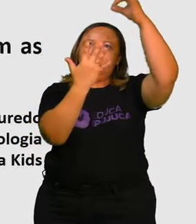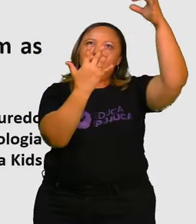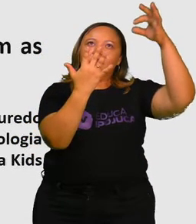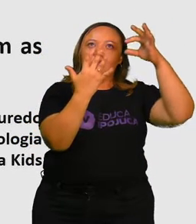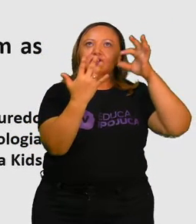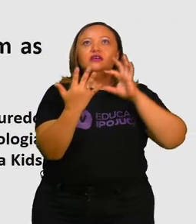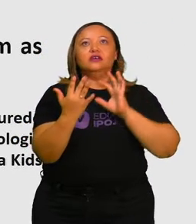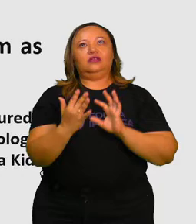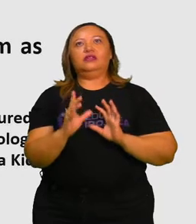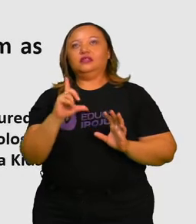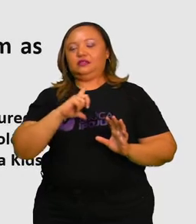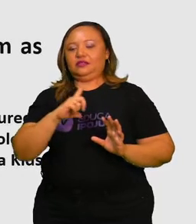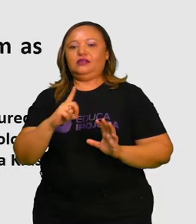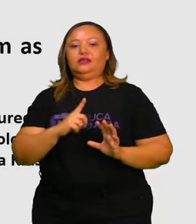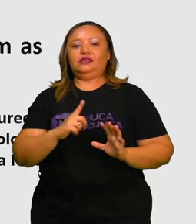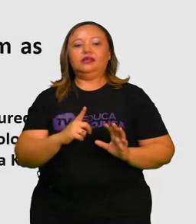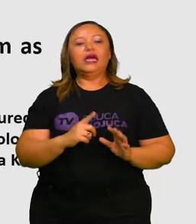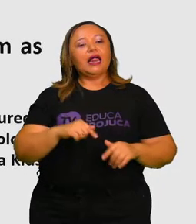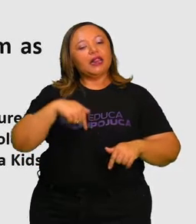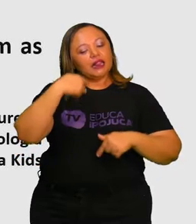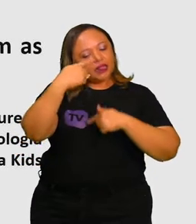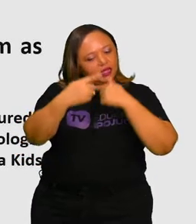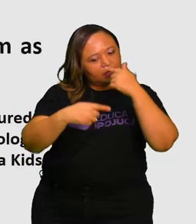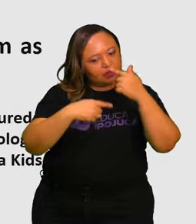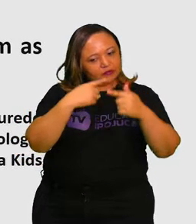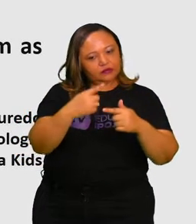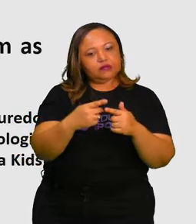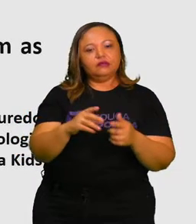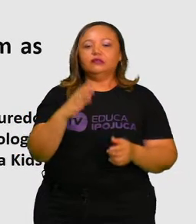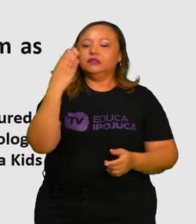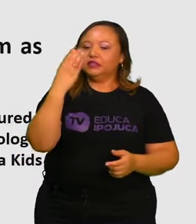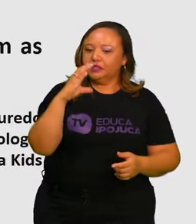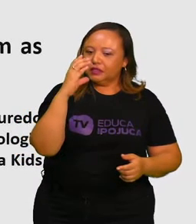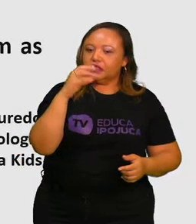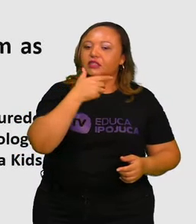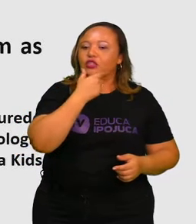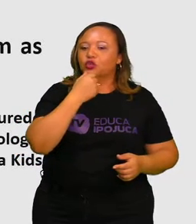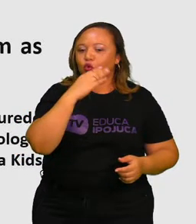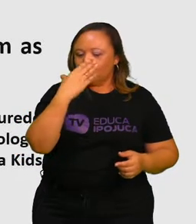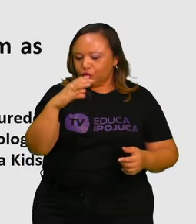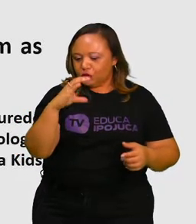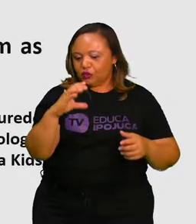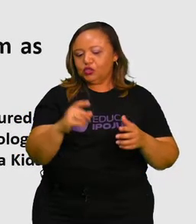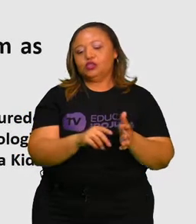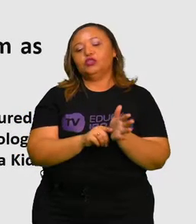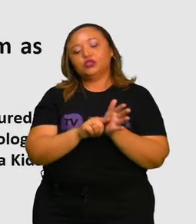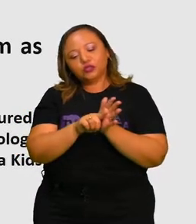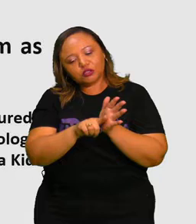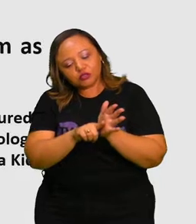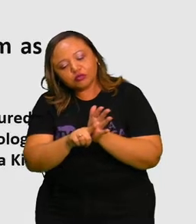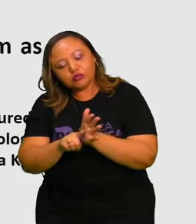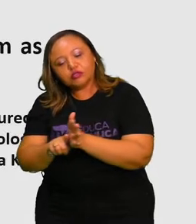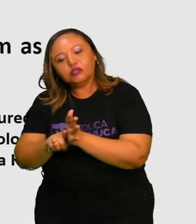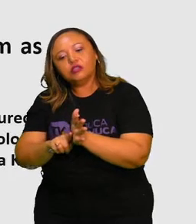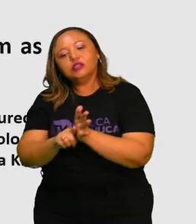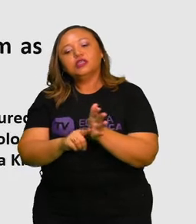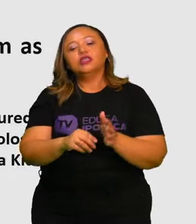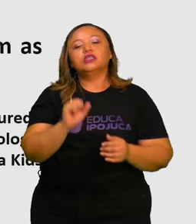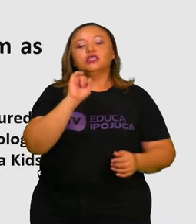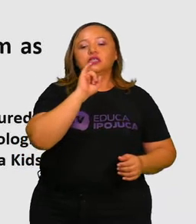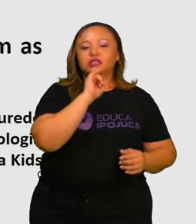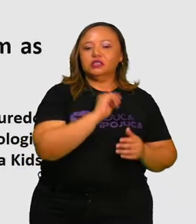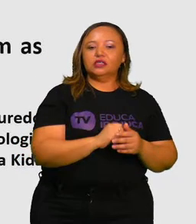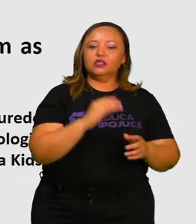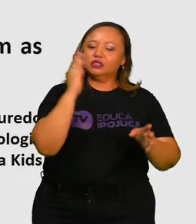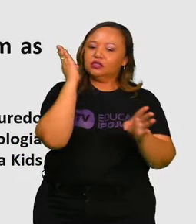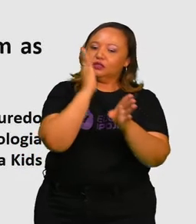Atualmente, cientistas verificaram que naquela época havia girafas com pescoço de tamanhos variáveis e que à medida